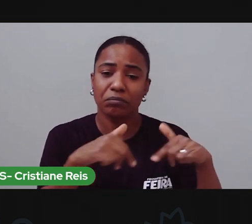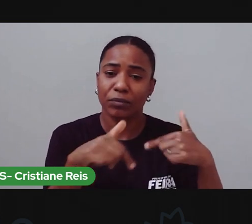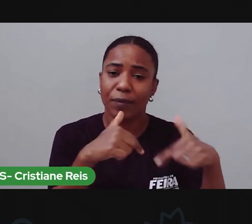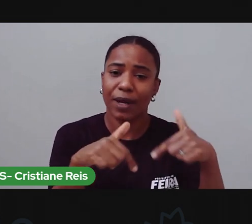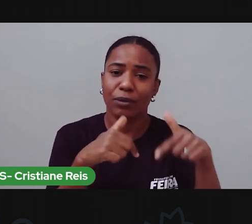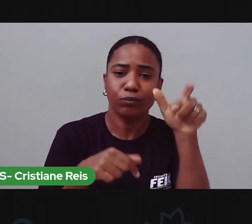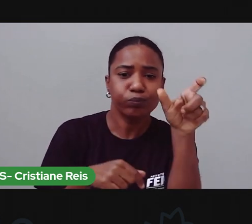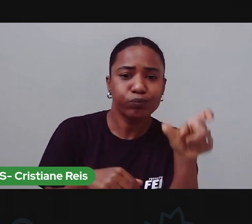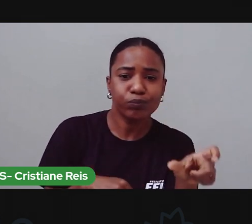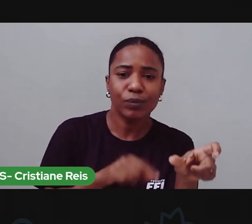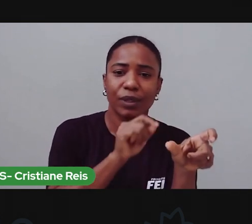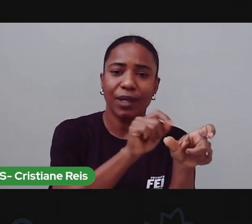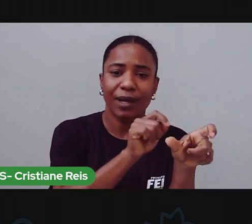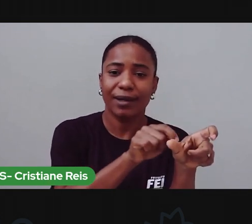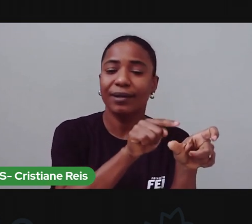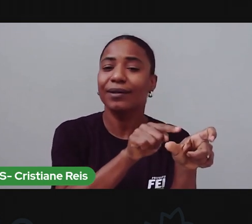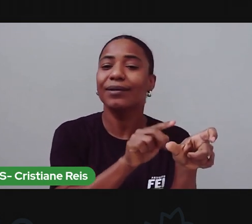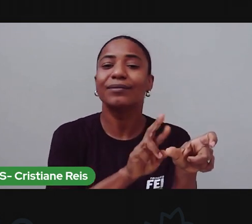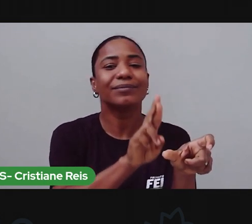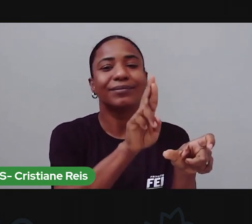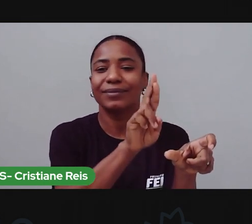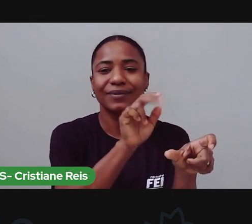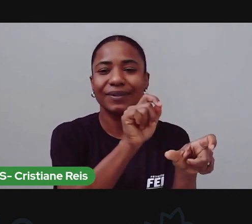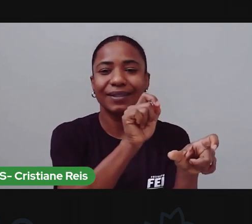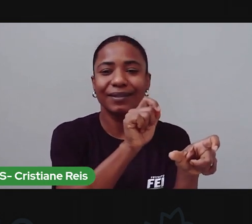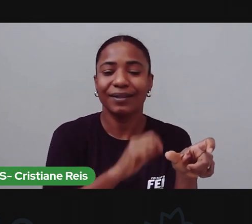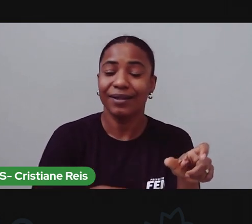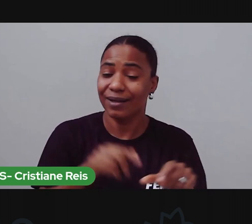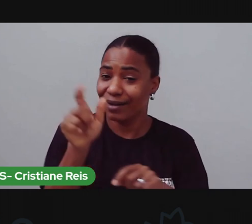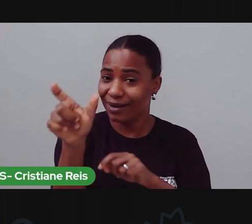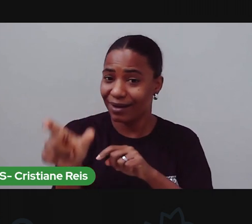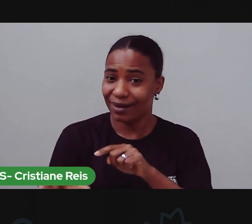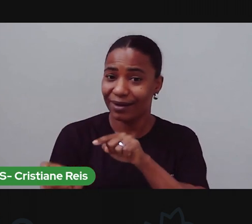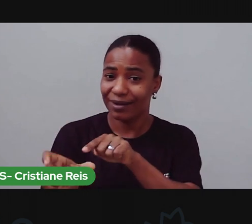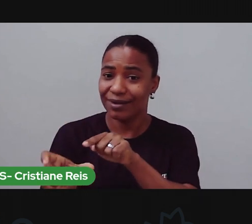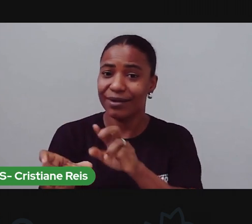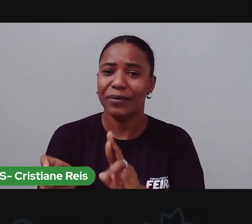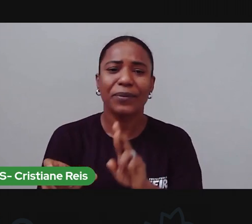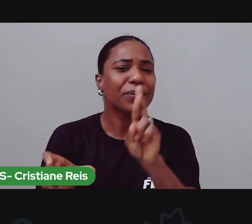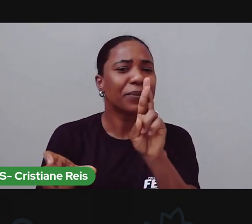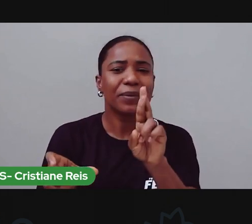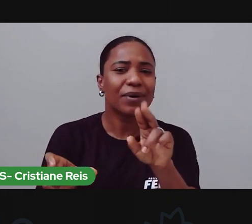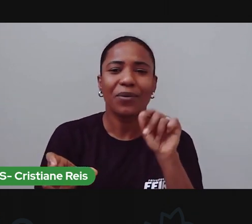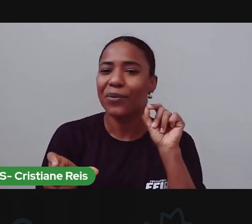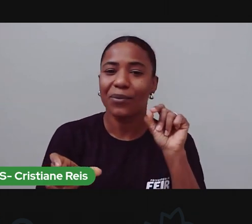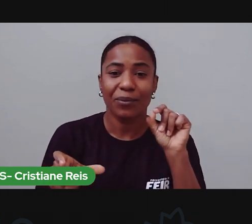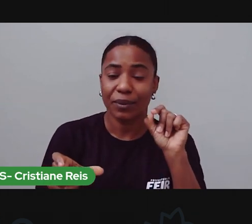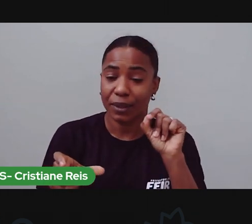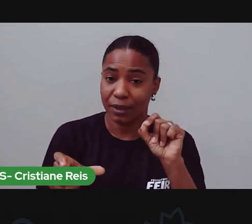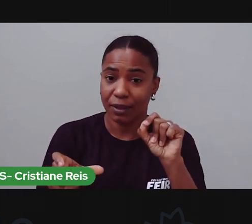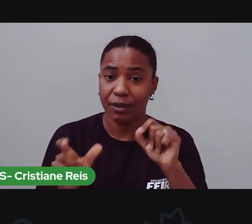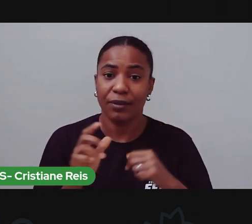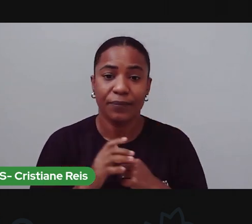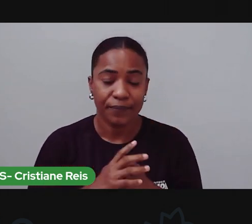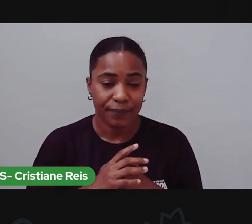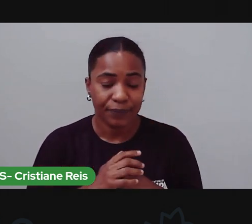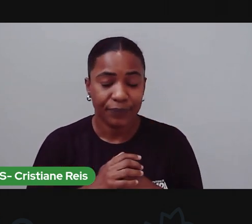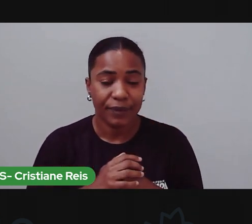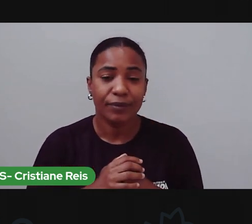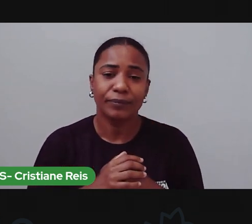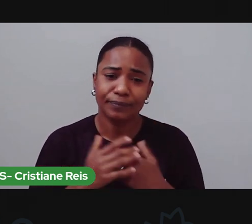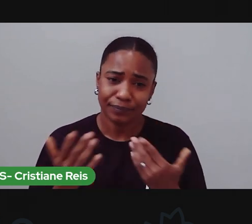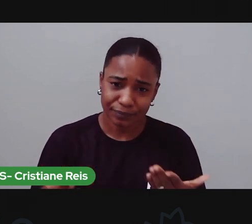papel social que aquele familiar assume ali naquele contexto. Pode ser o papel de